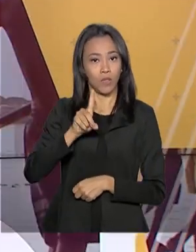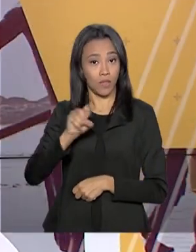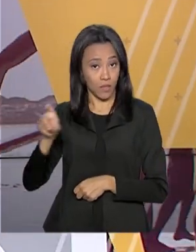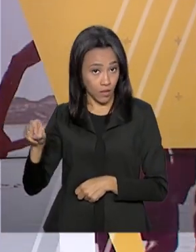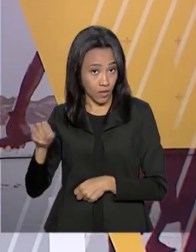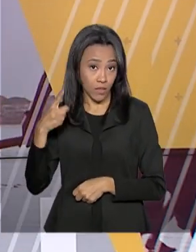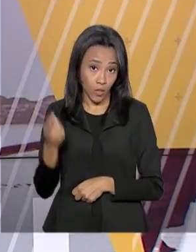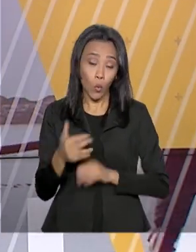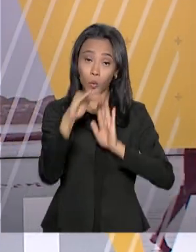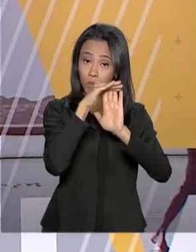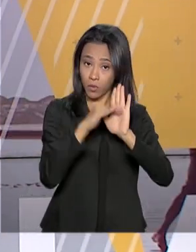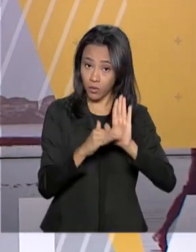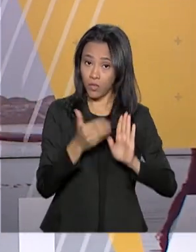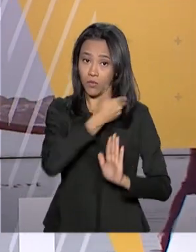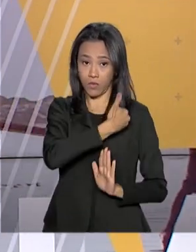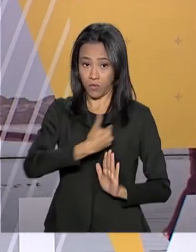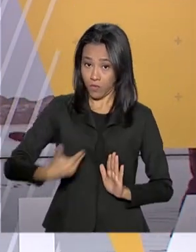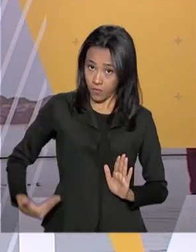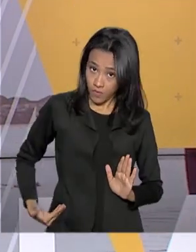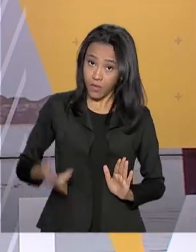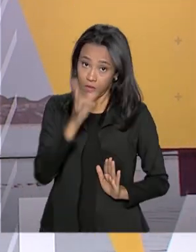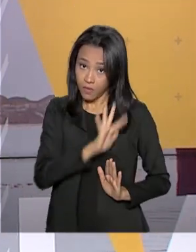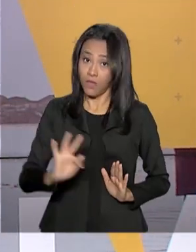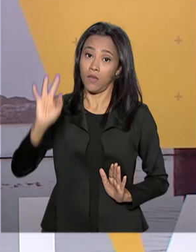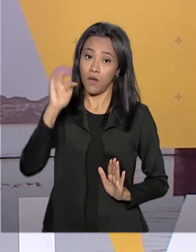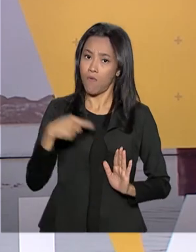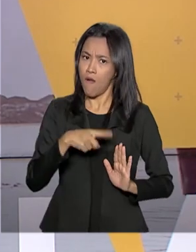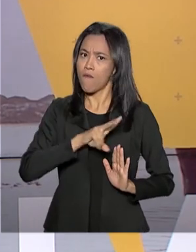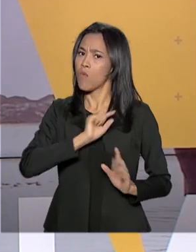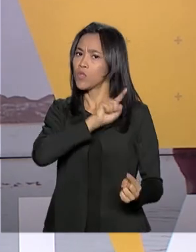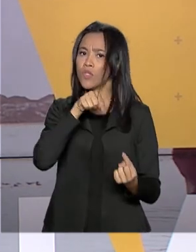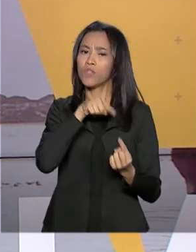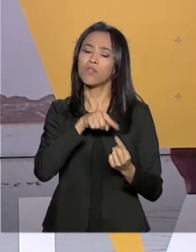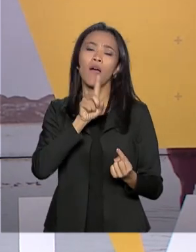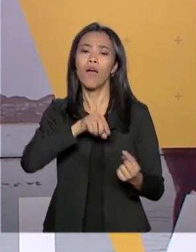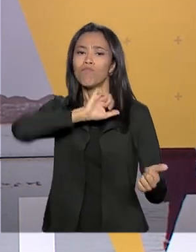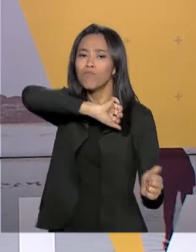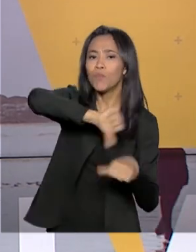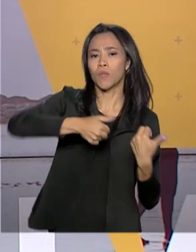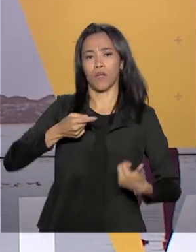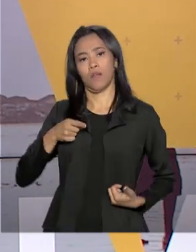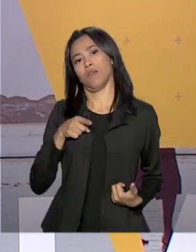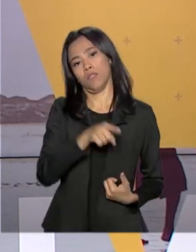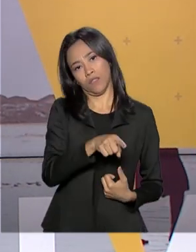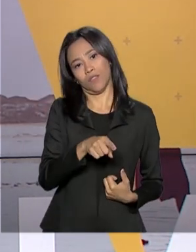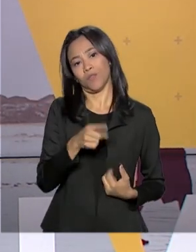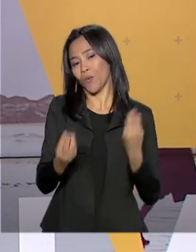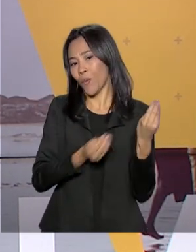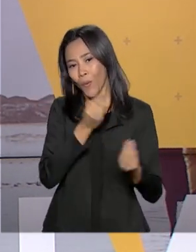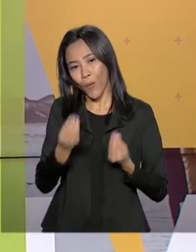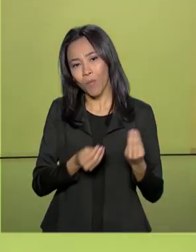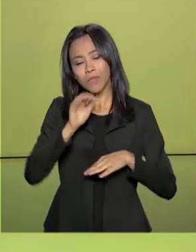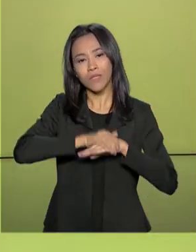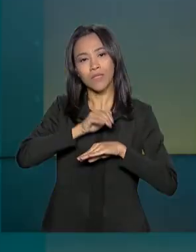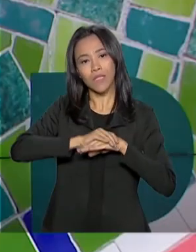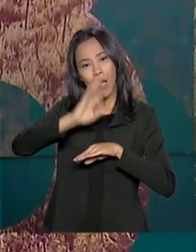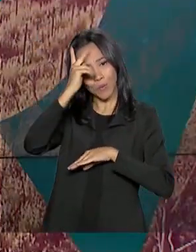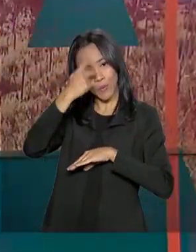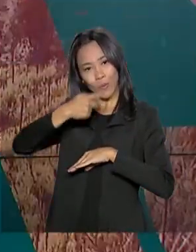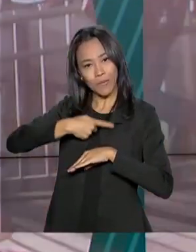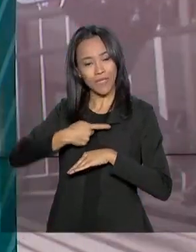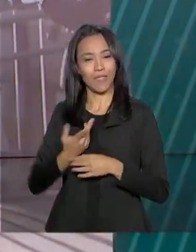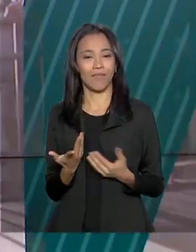Envelhecimento Ativo e Saudável do governo federal busca reverter esse cenário por meio da autonomia e